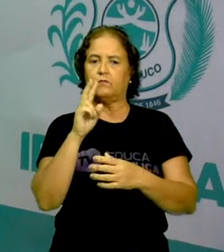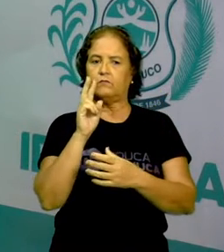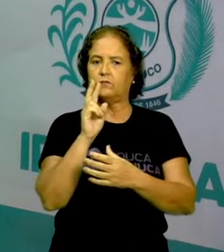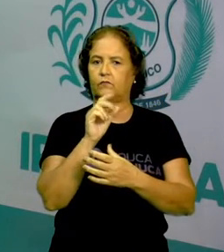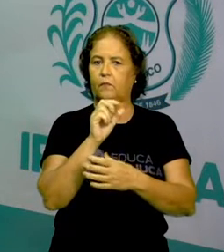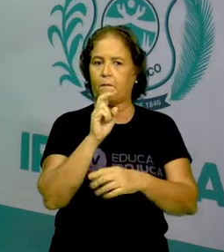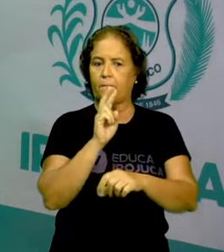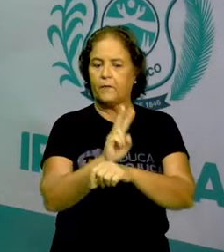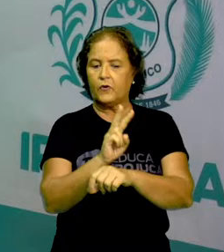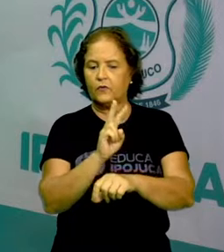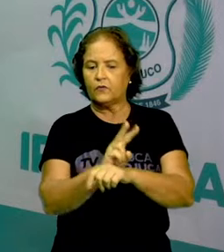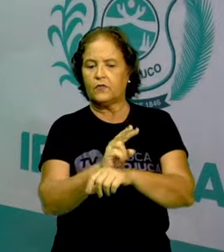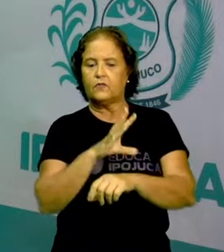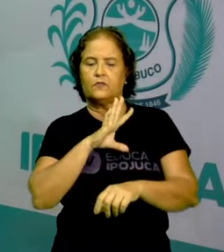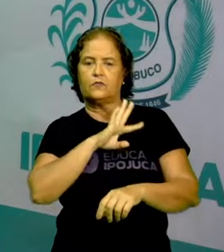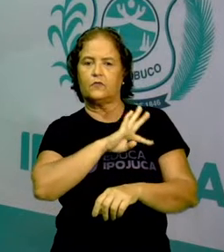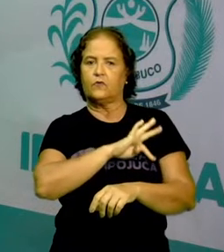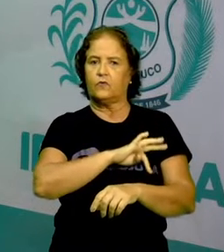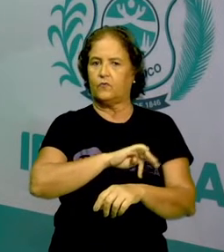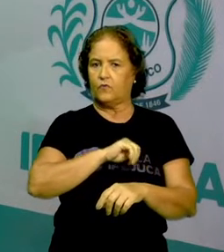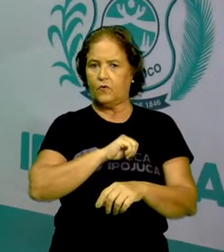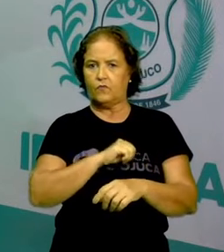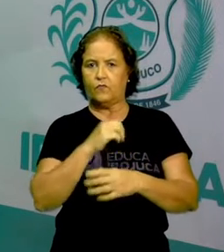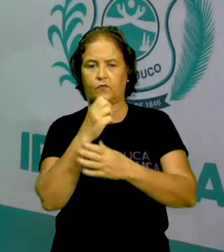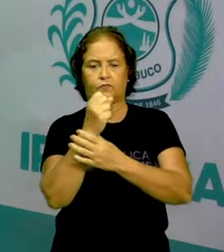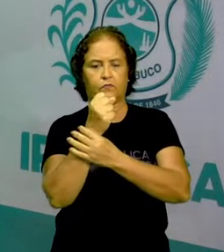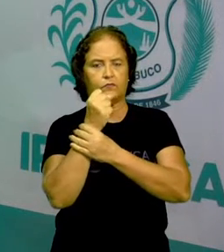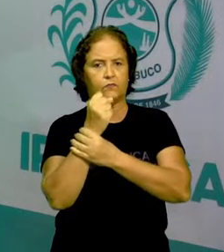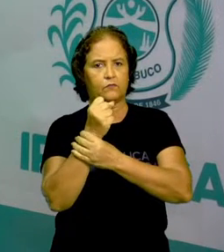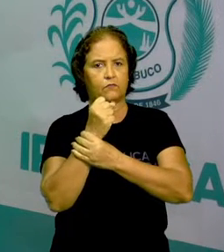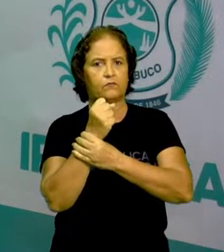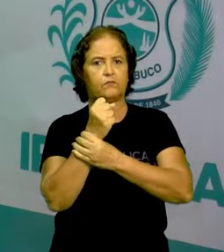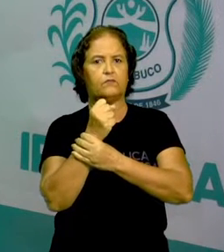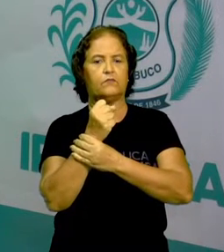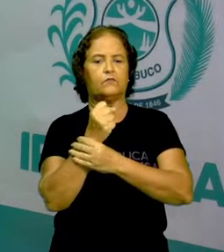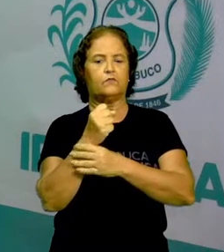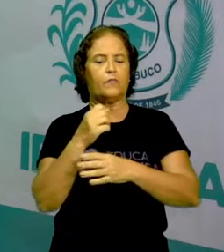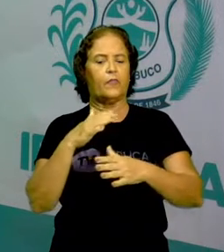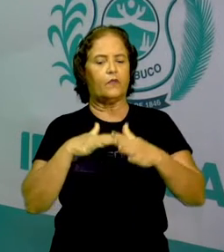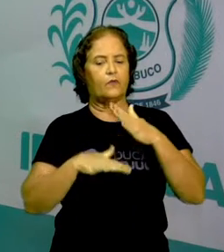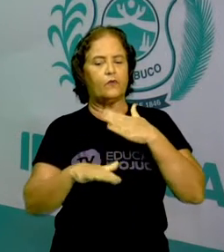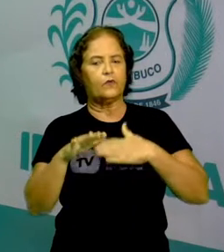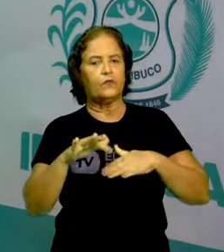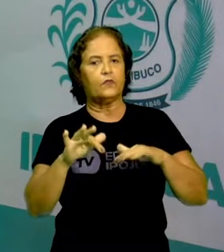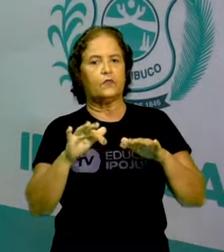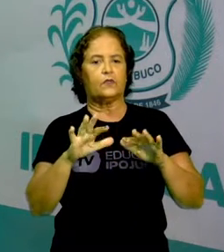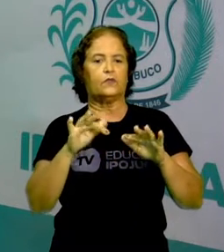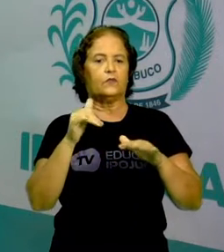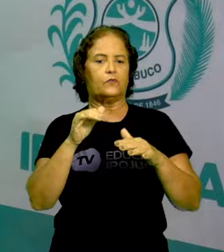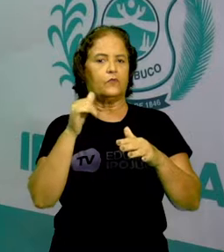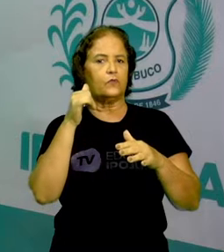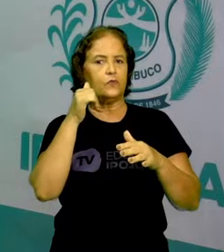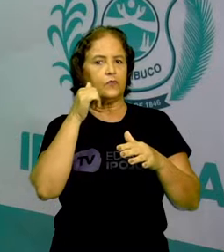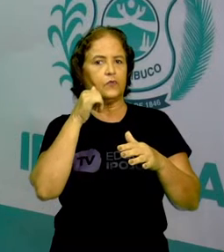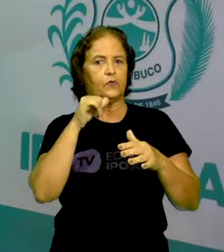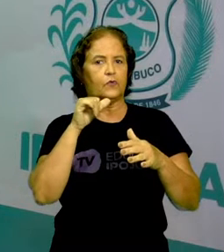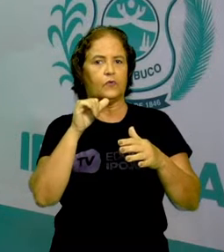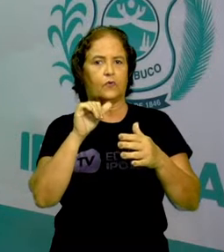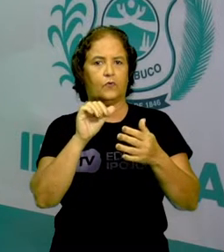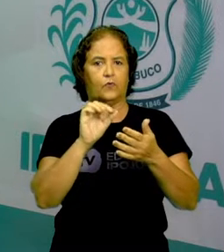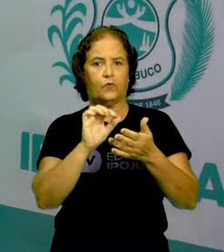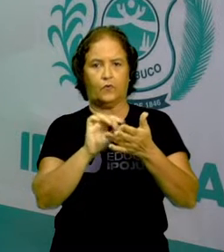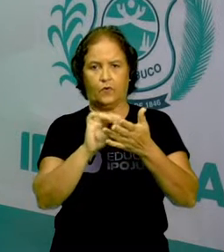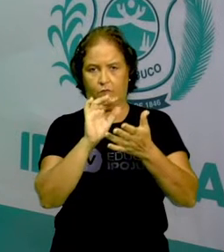o amor, cuidado para com a sua esposa e os seus filhos. Ele é o cabeça da sua